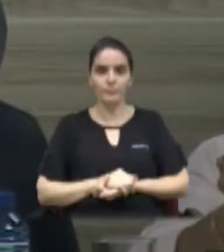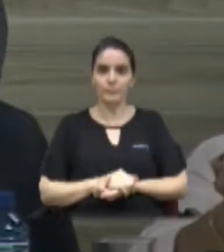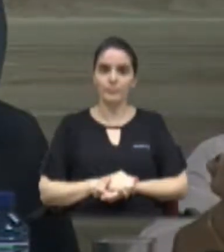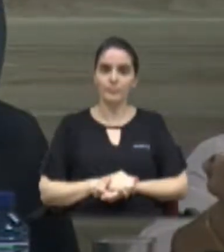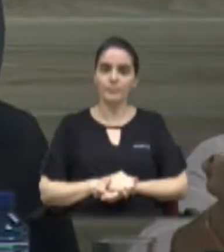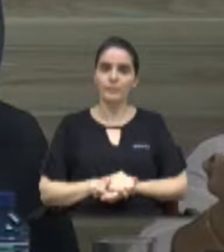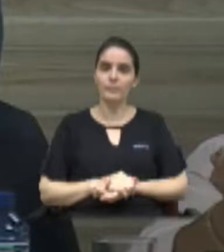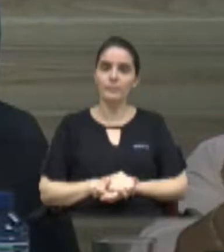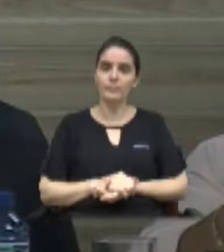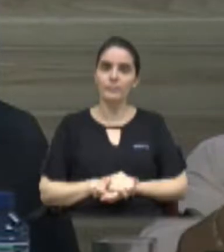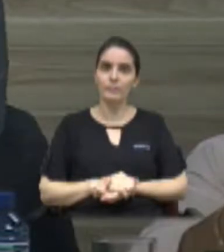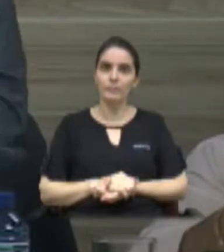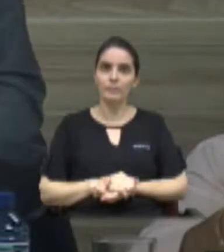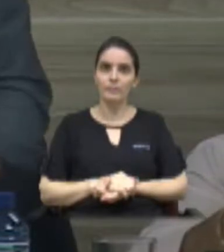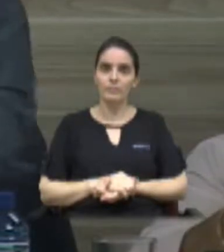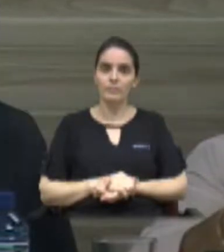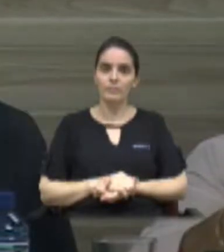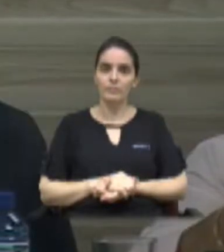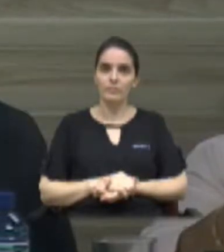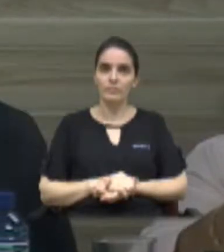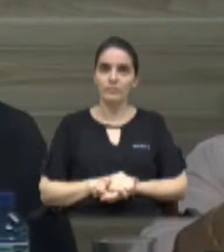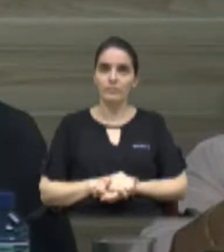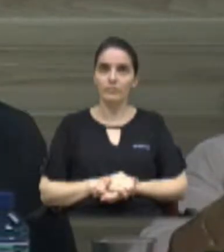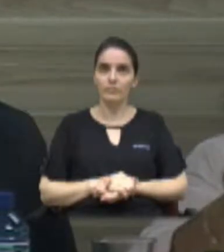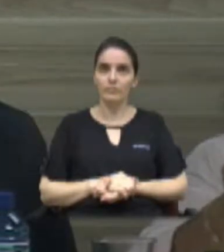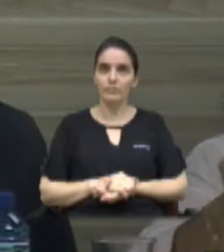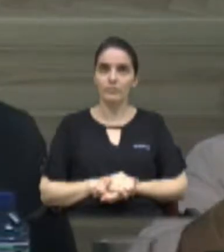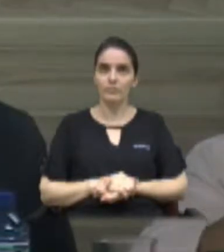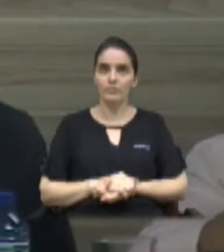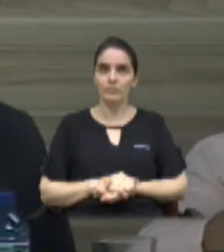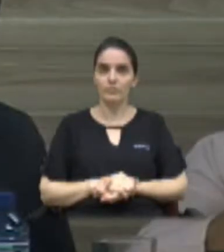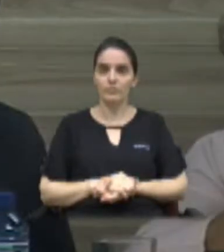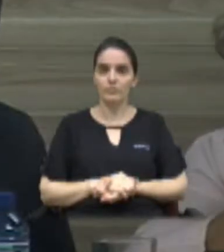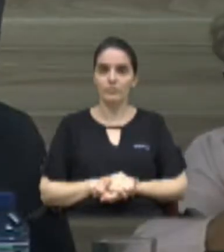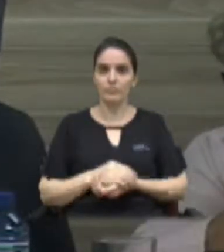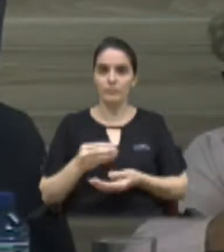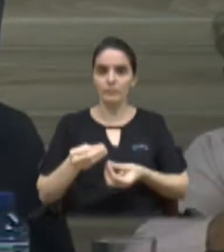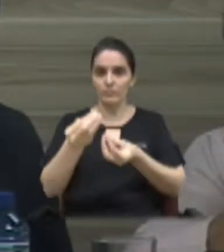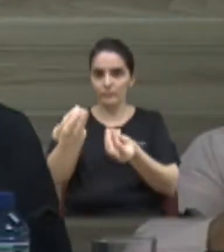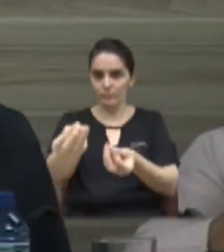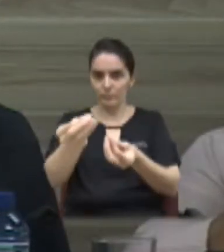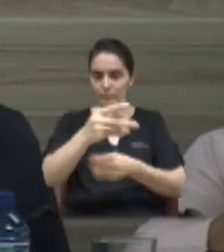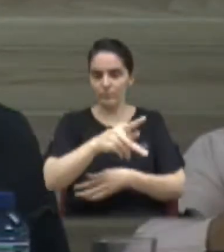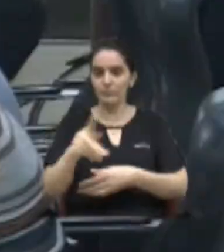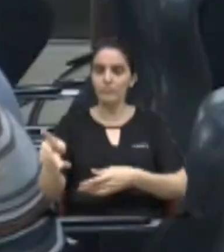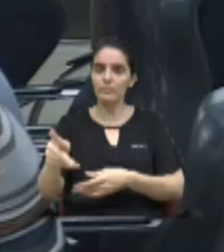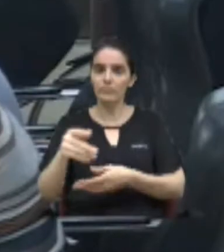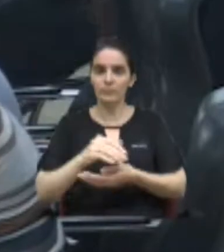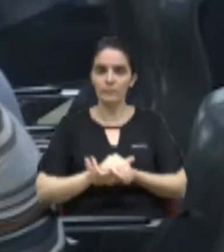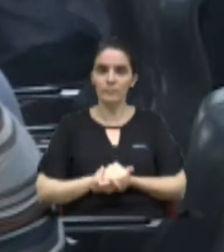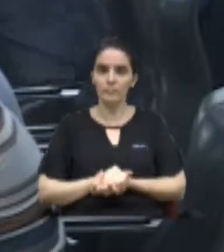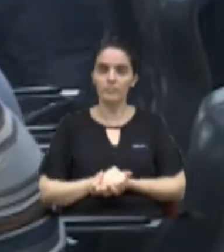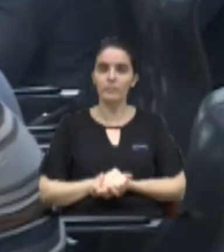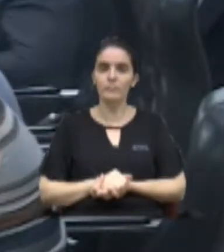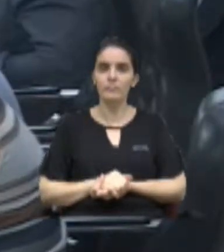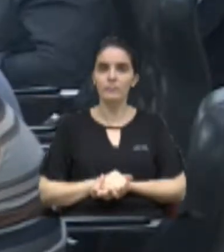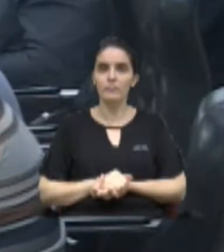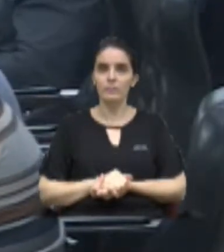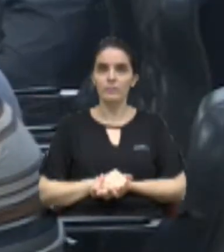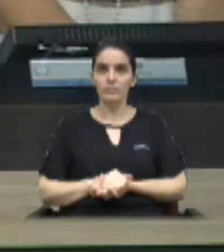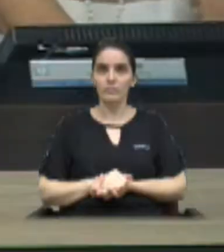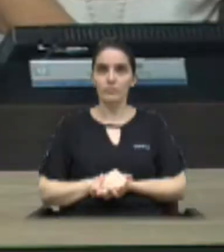tanta certeza nos demais. Então, entregarei em mãos ao presidente o ofício. E questão de ordem também, Sr.